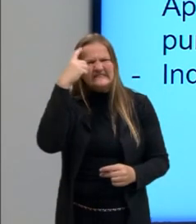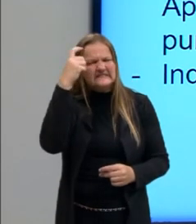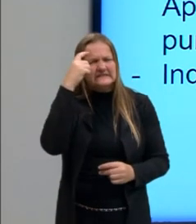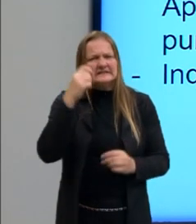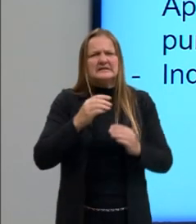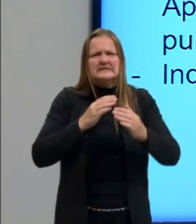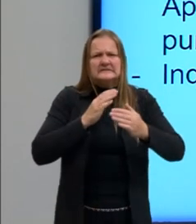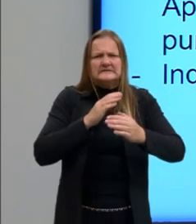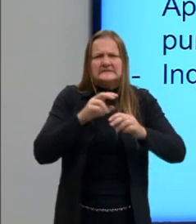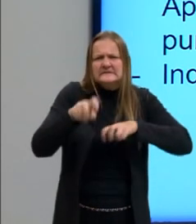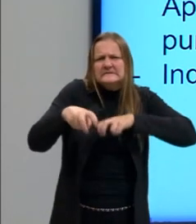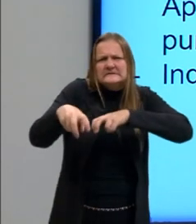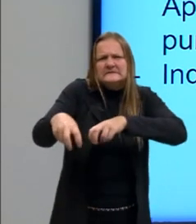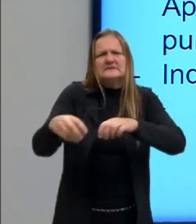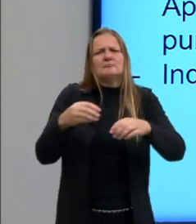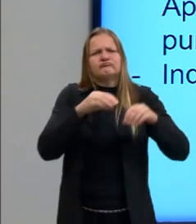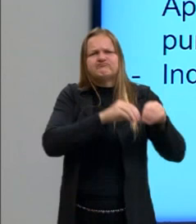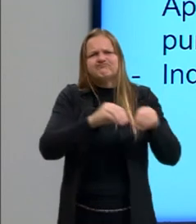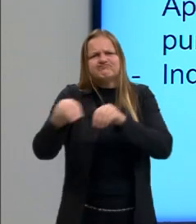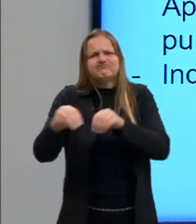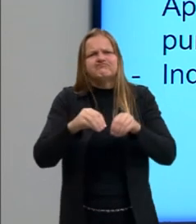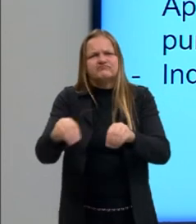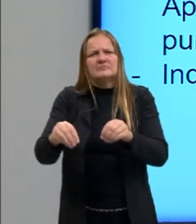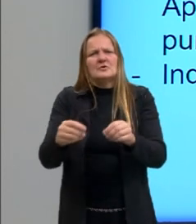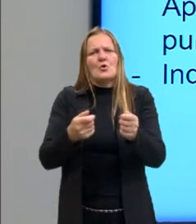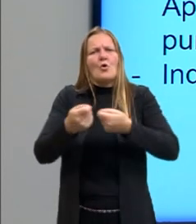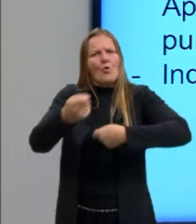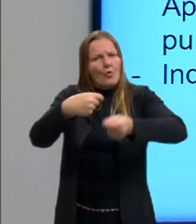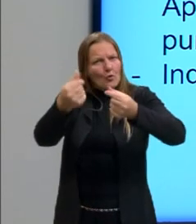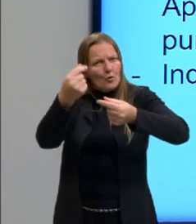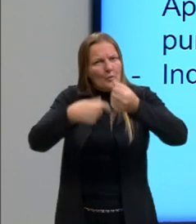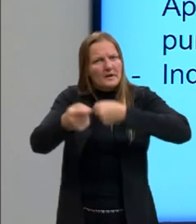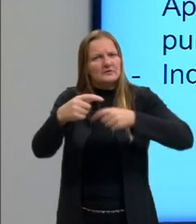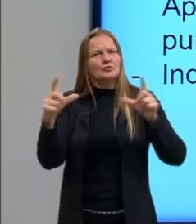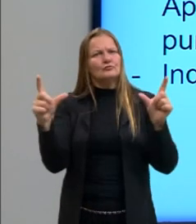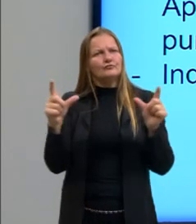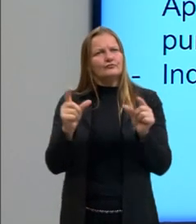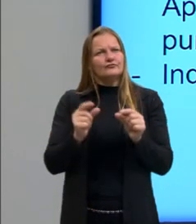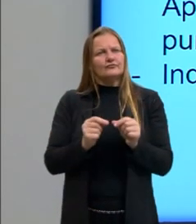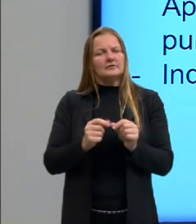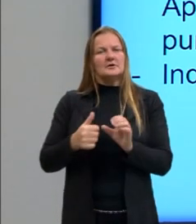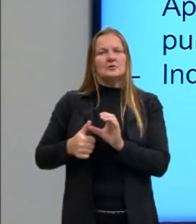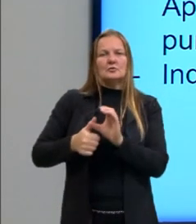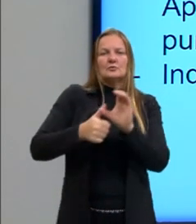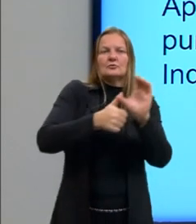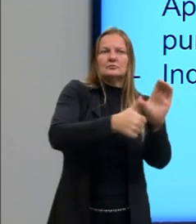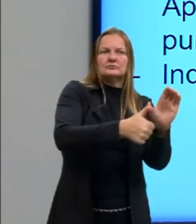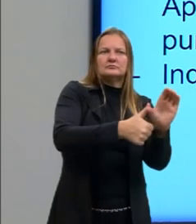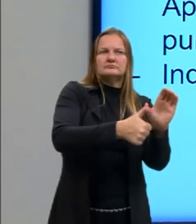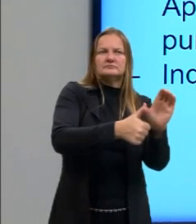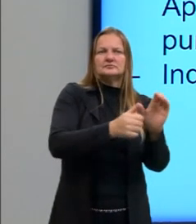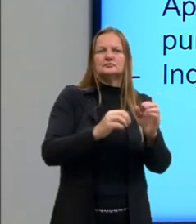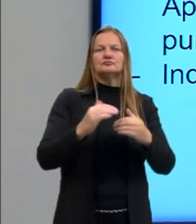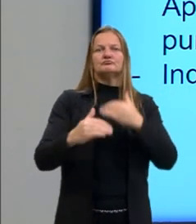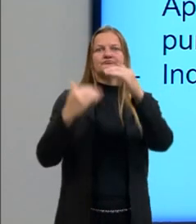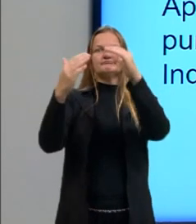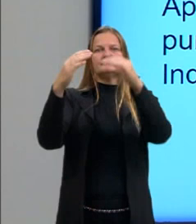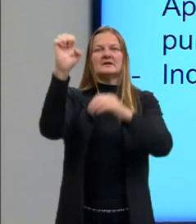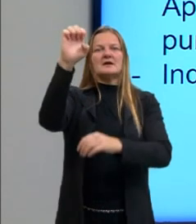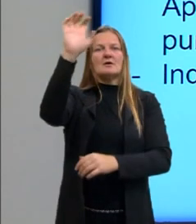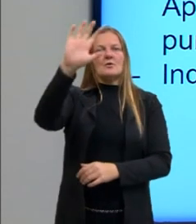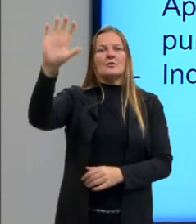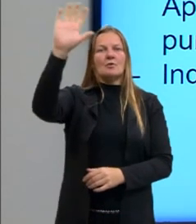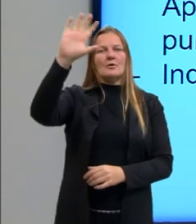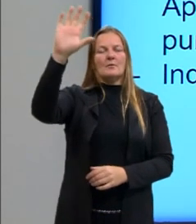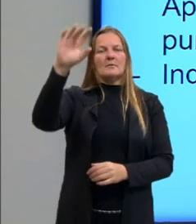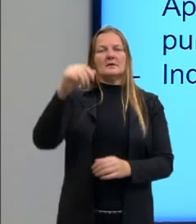fuga para o campo, retração do comércio, mas também é o período que o cristianismo se expande no continente europeu, que tem uma